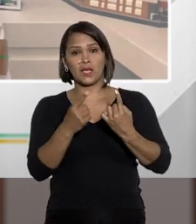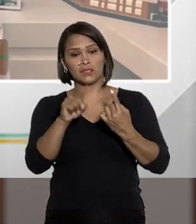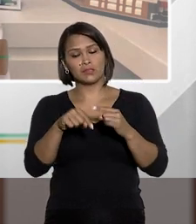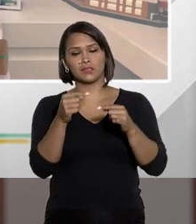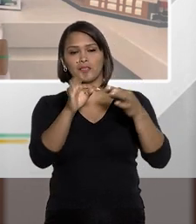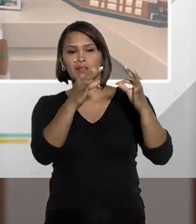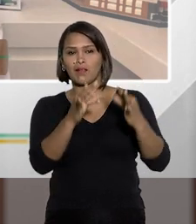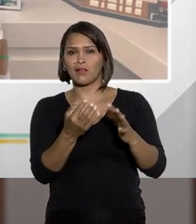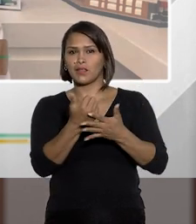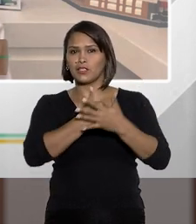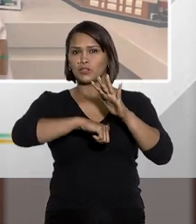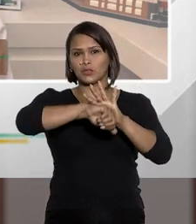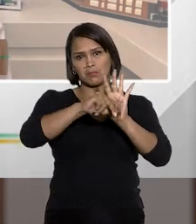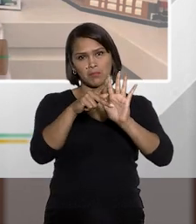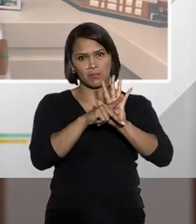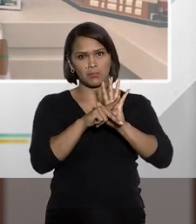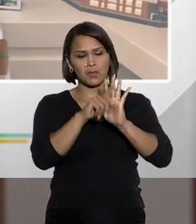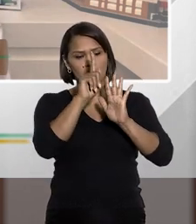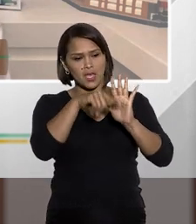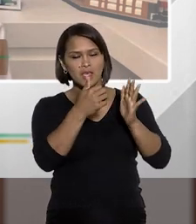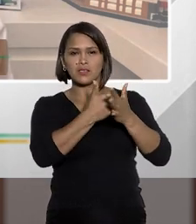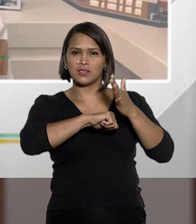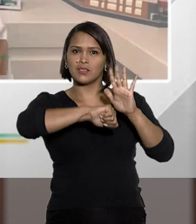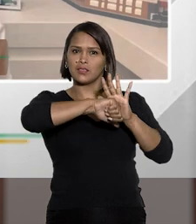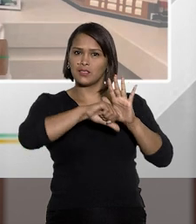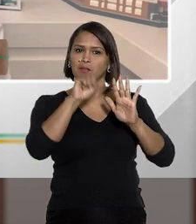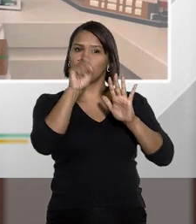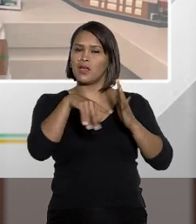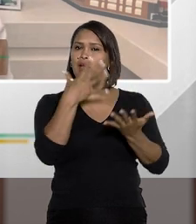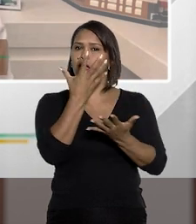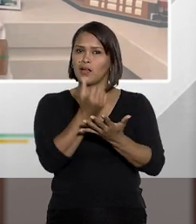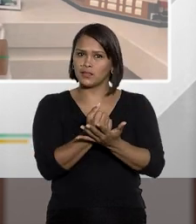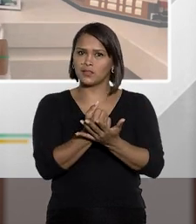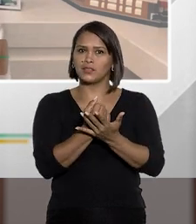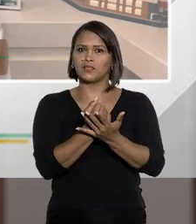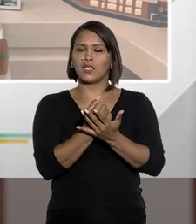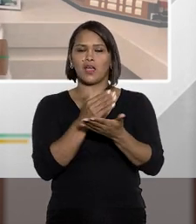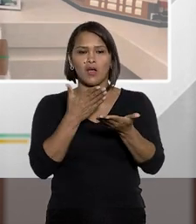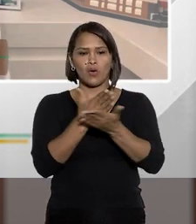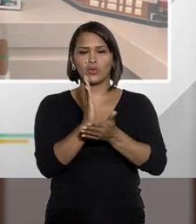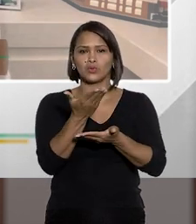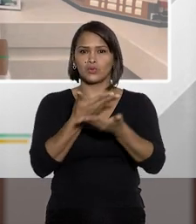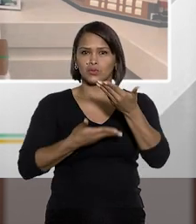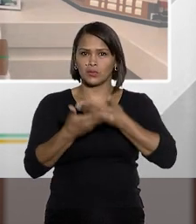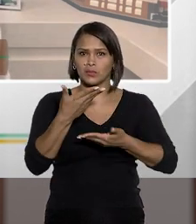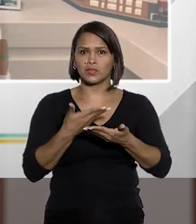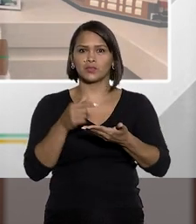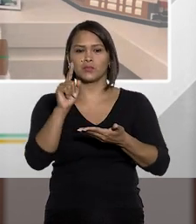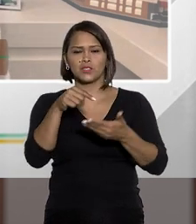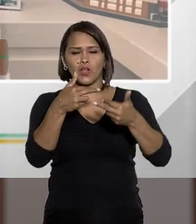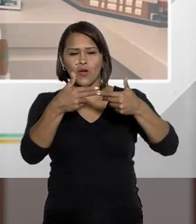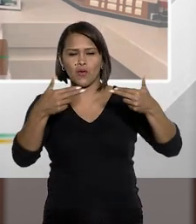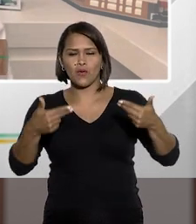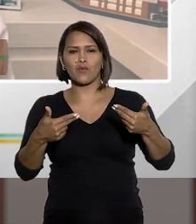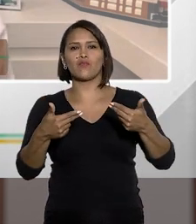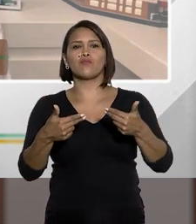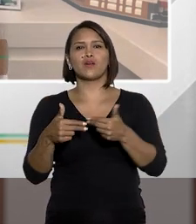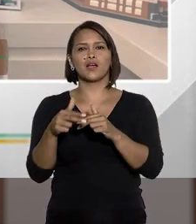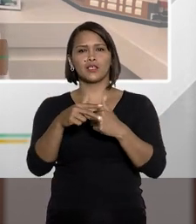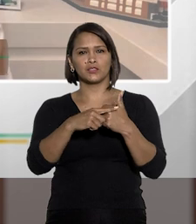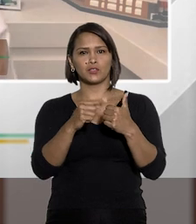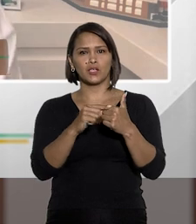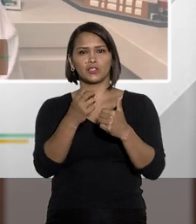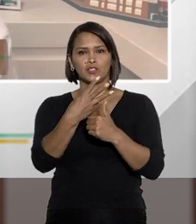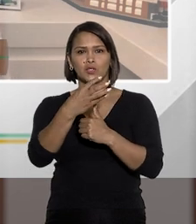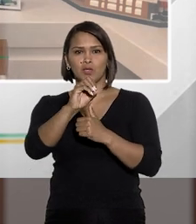apesar de se tratar de um crime próprio, esse crime, ele admite aí a coautoria e participação, nos exatos termos